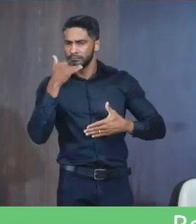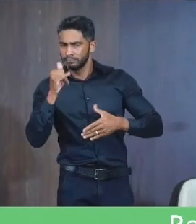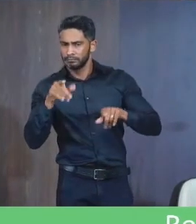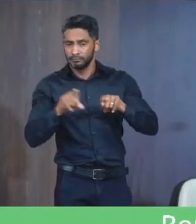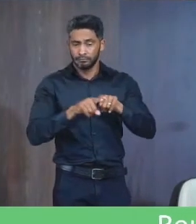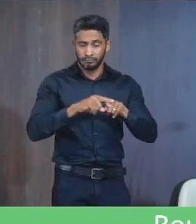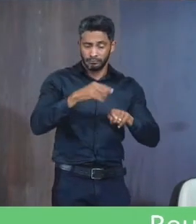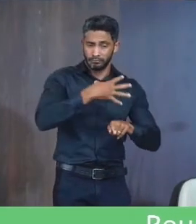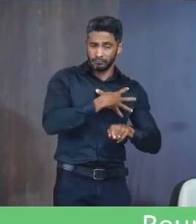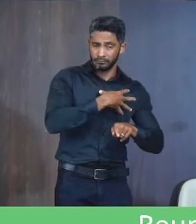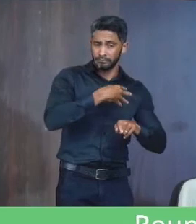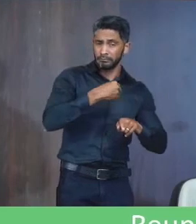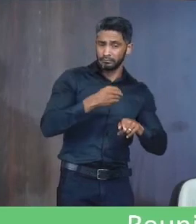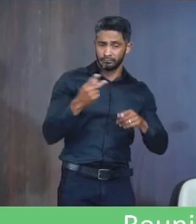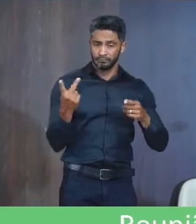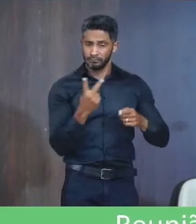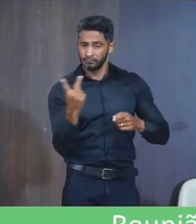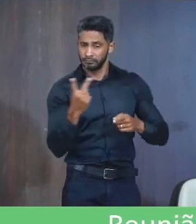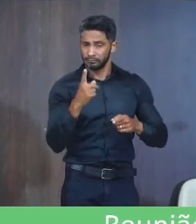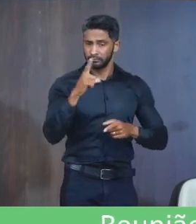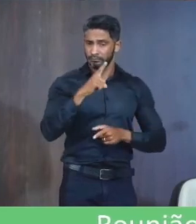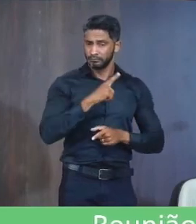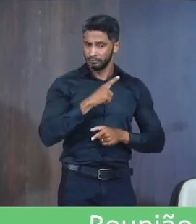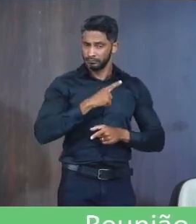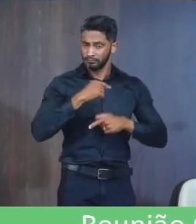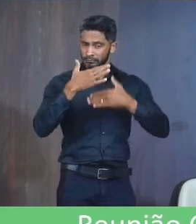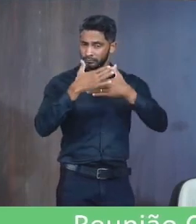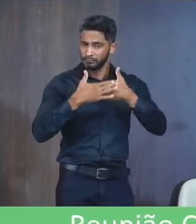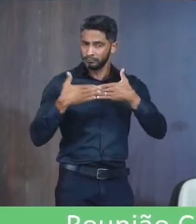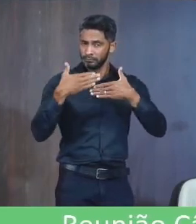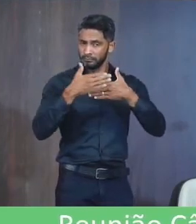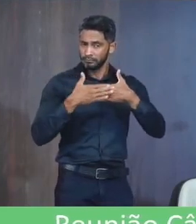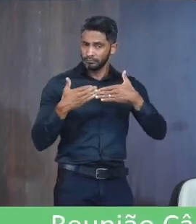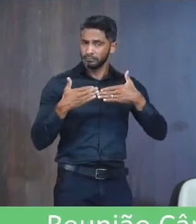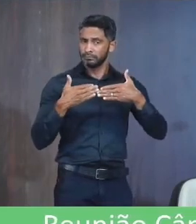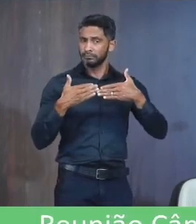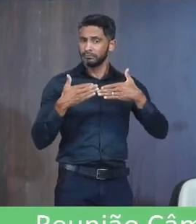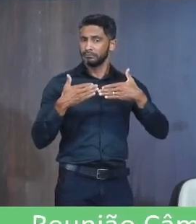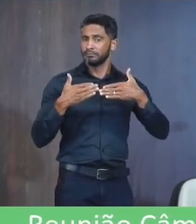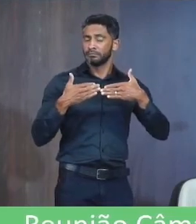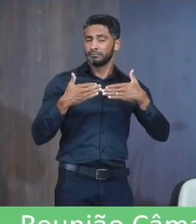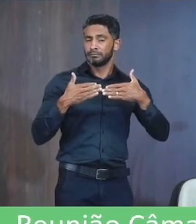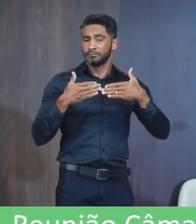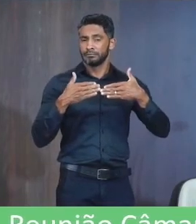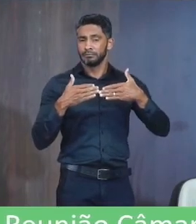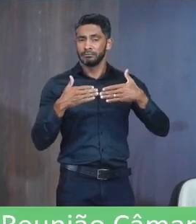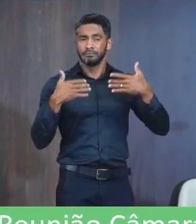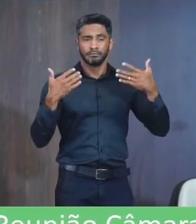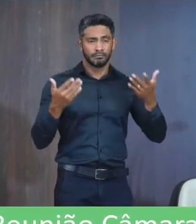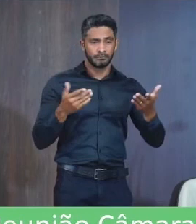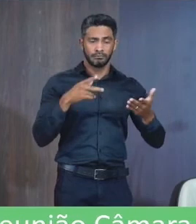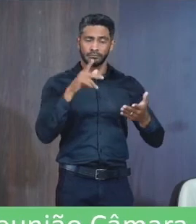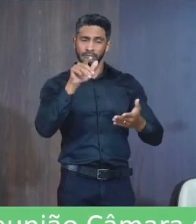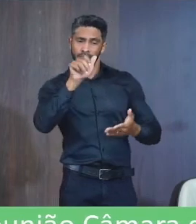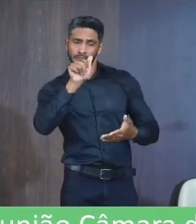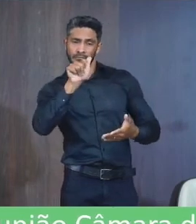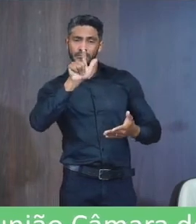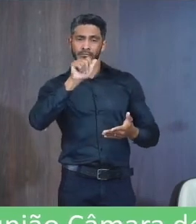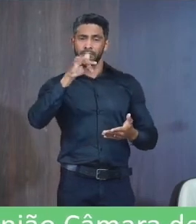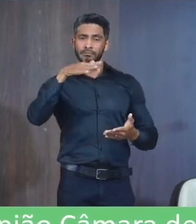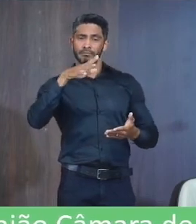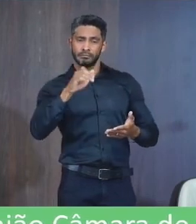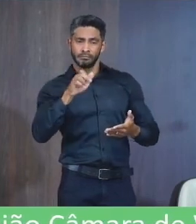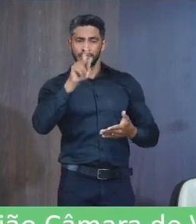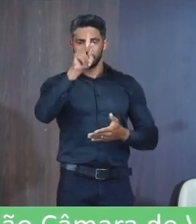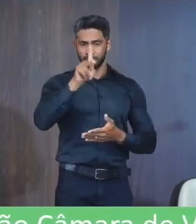E ambos tinham Um carinho Pelo outro Um carinho invejável Alice Cristina Acompanhou o